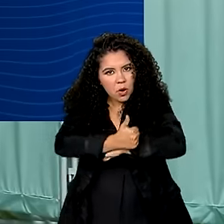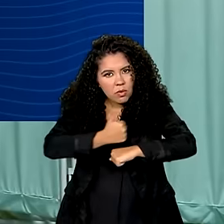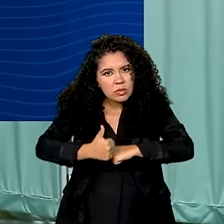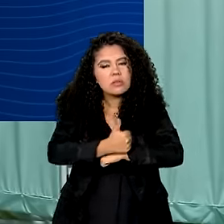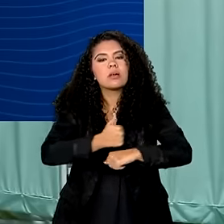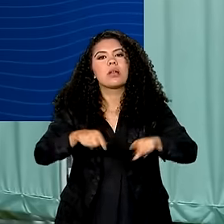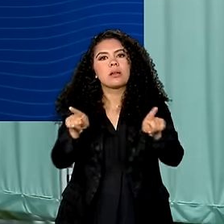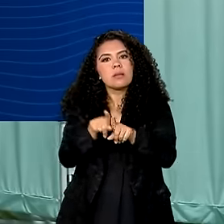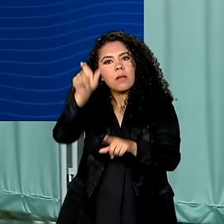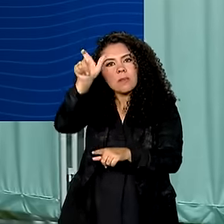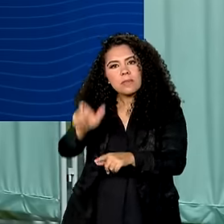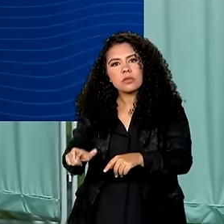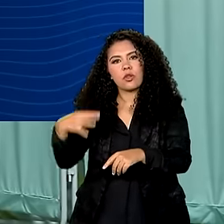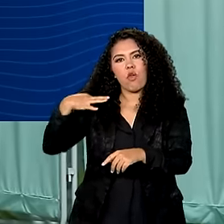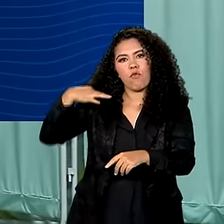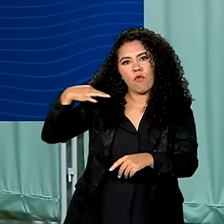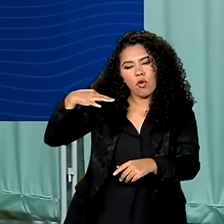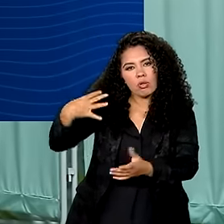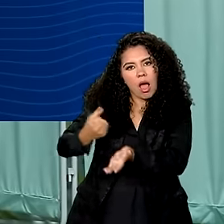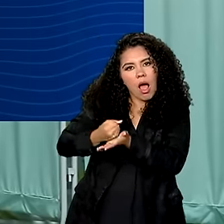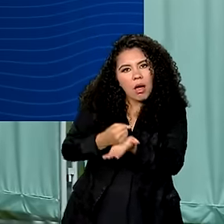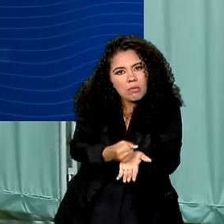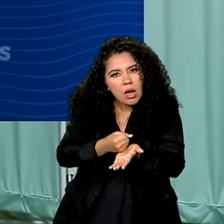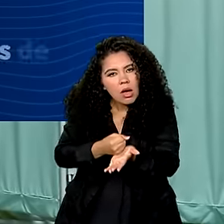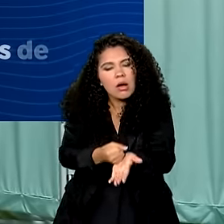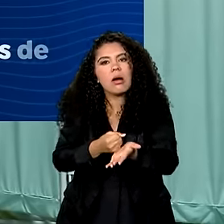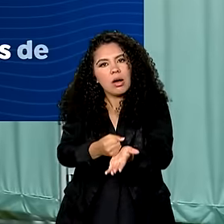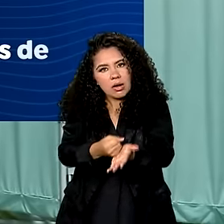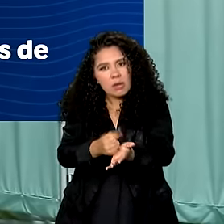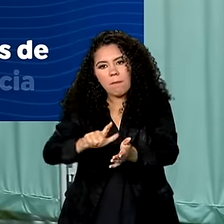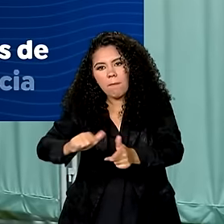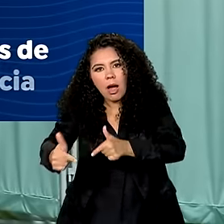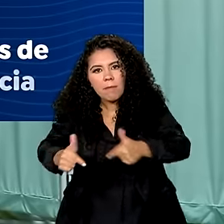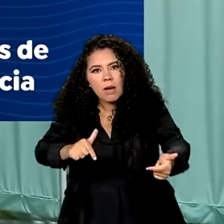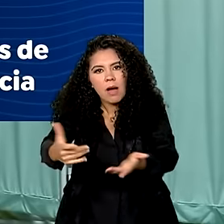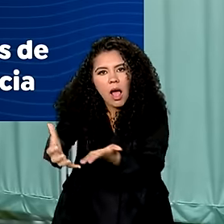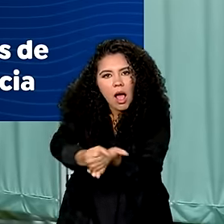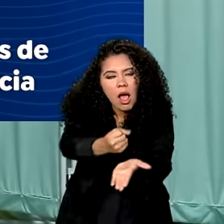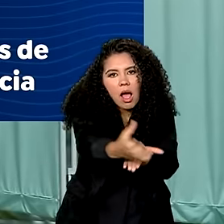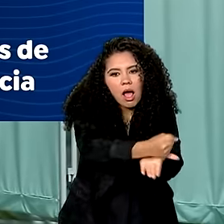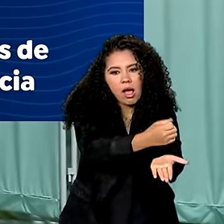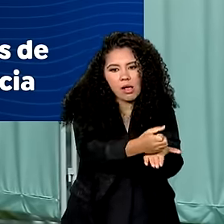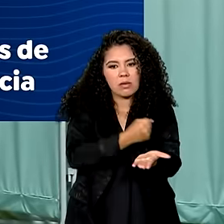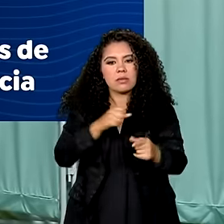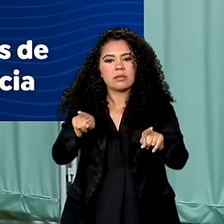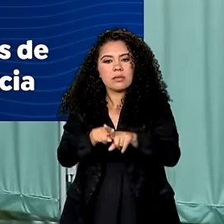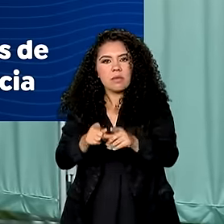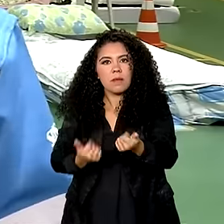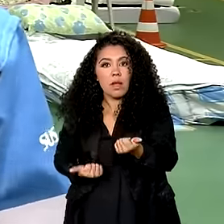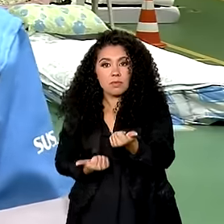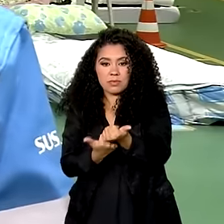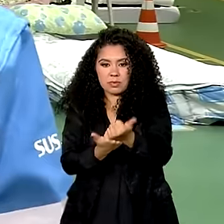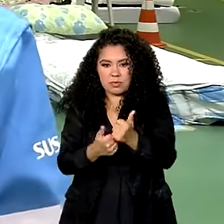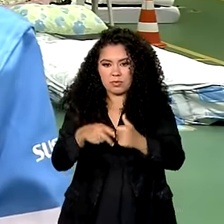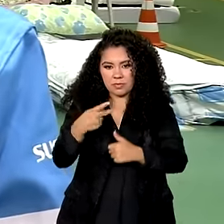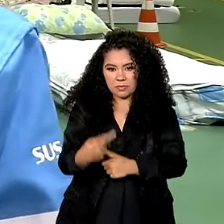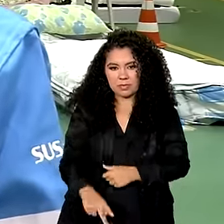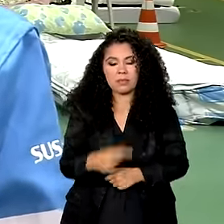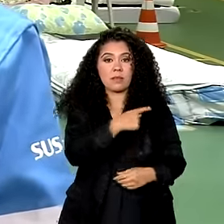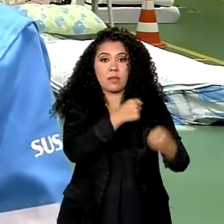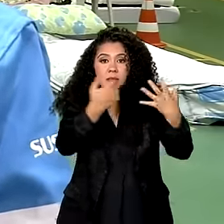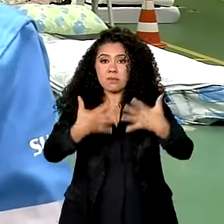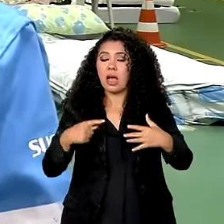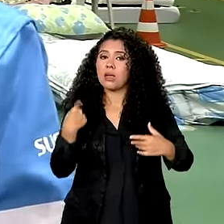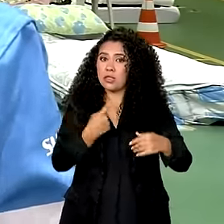socorristas e voluntários que estão apoiando as ações de resgate e assistência aqui. Temos uma preocupação